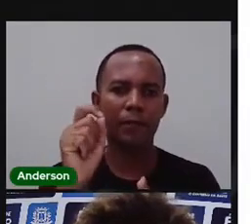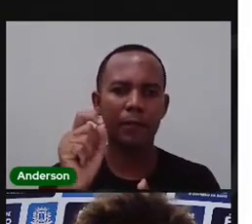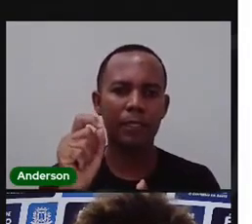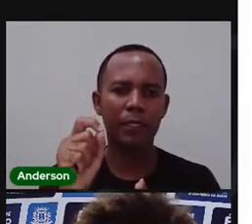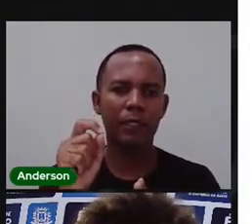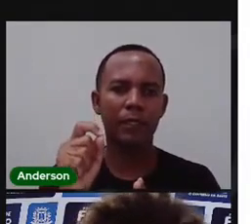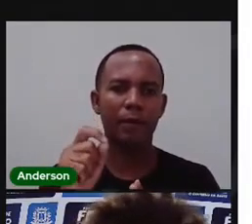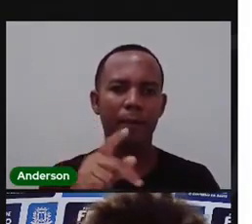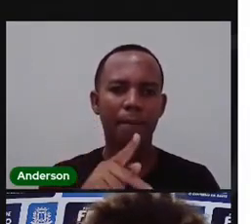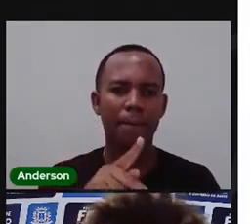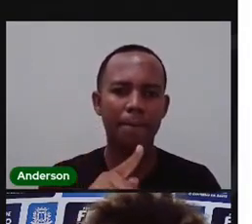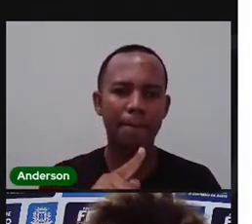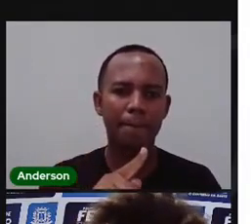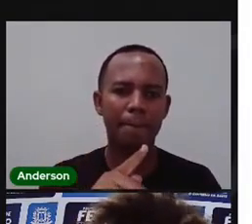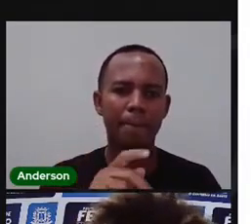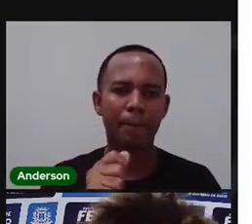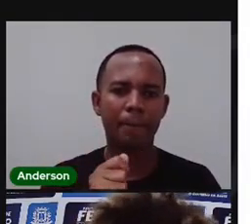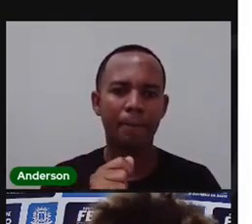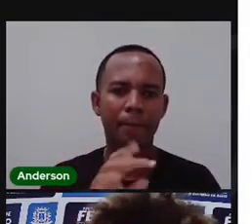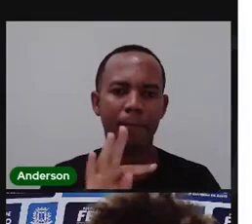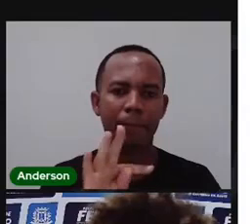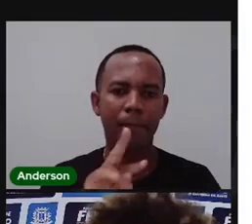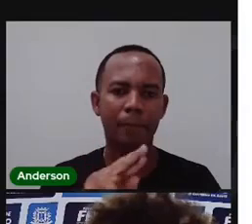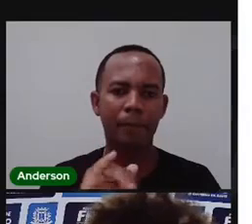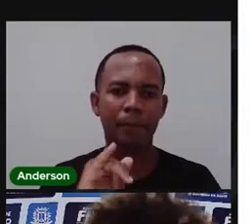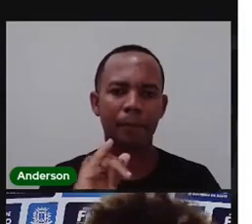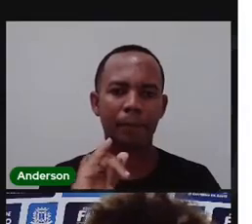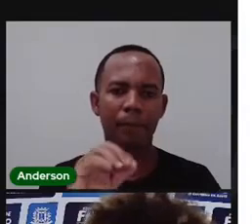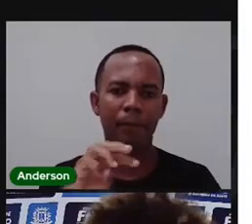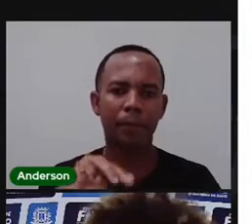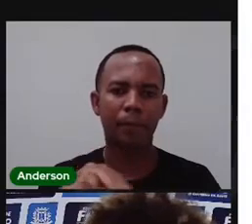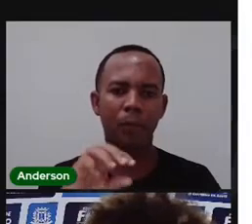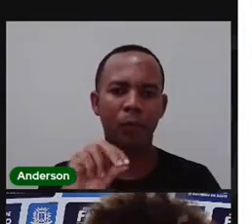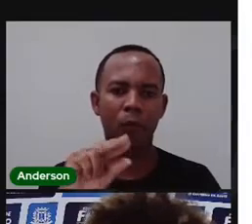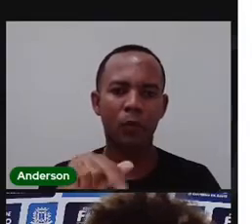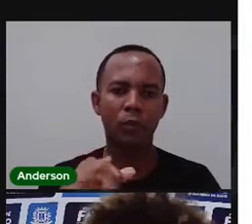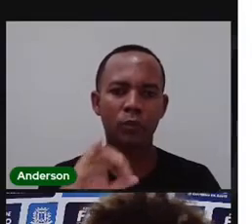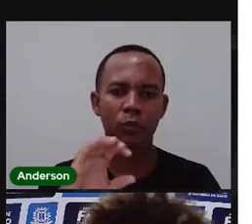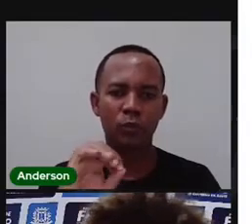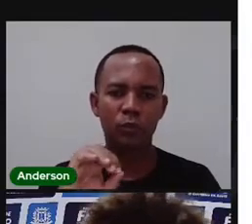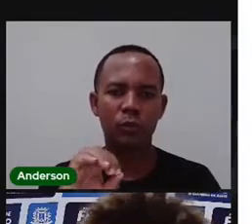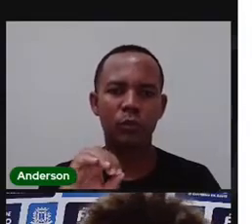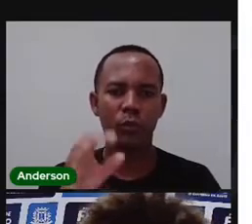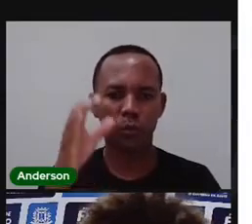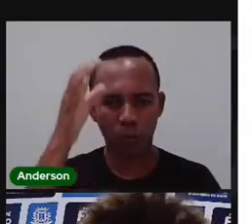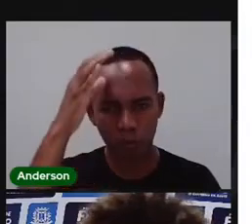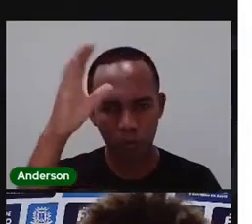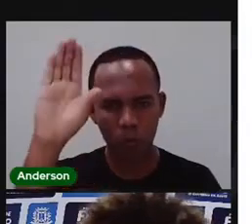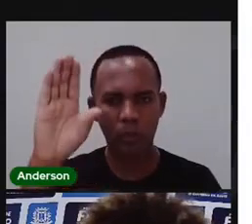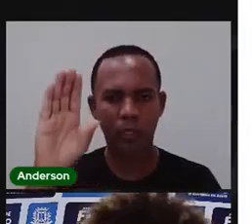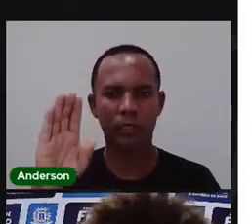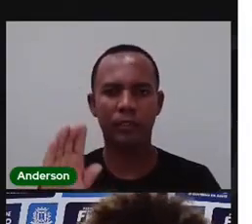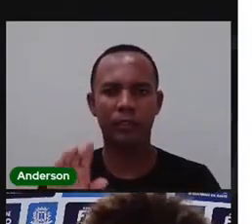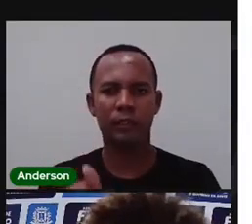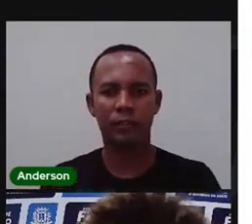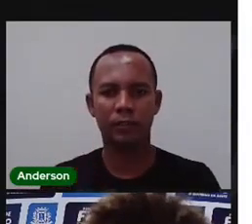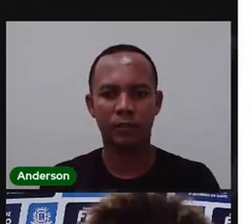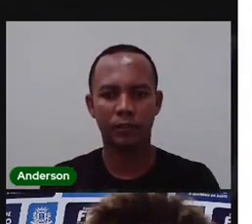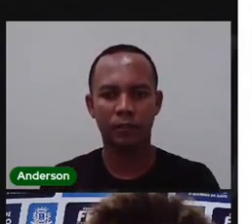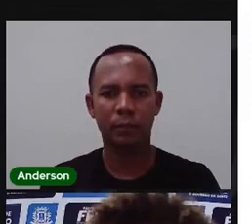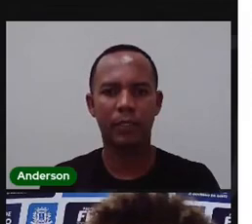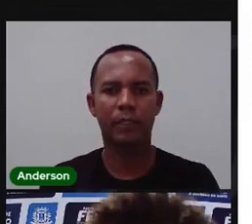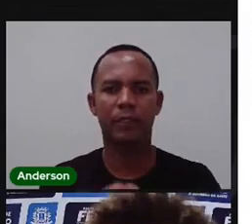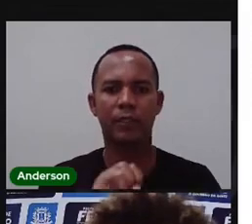existem em Feira de Santana. Na aula da Pró, será que ela falou sobre esses patrimônios imateriais? Será que